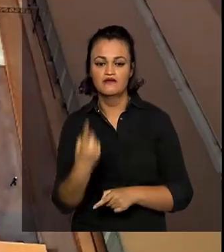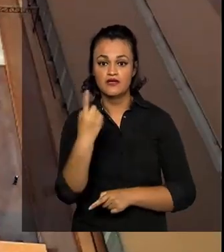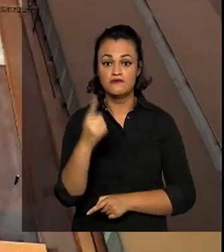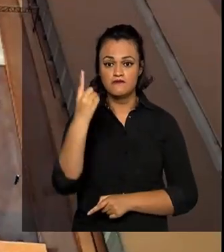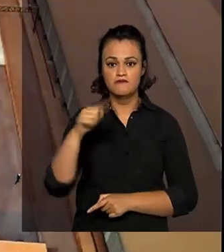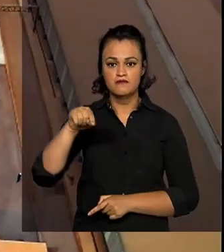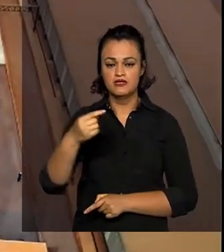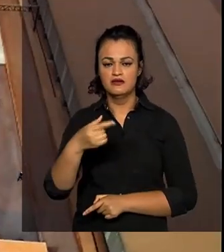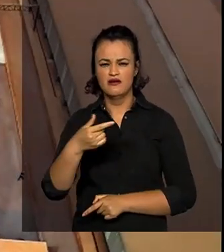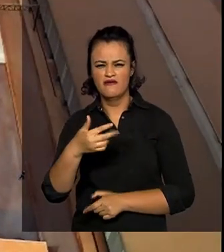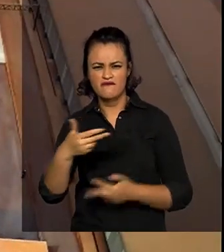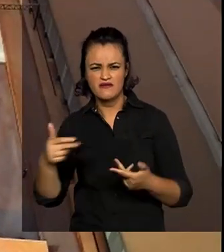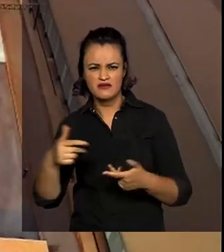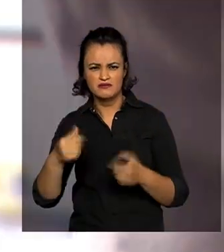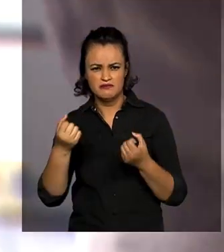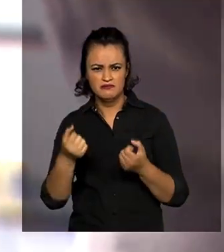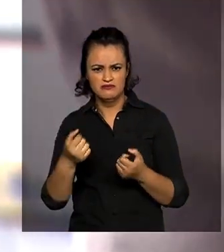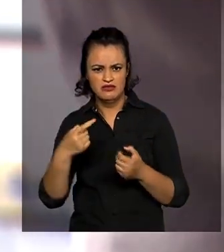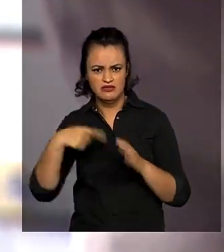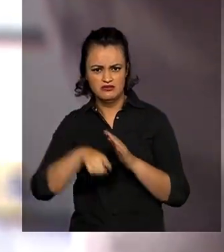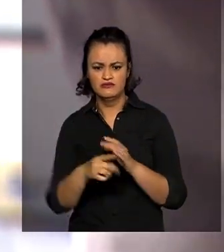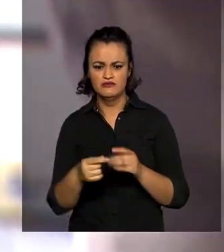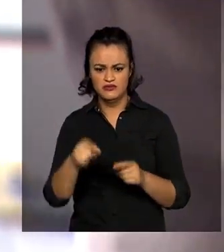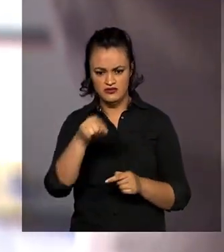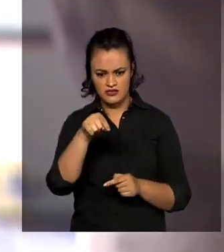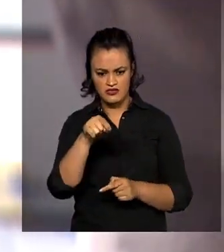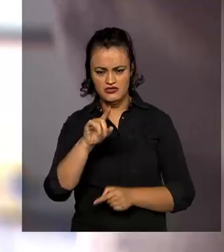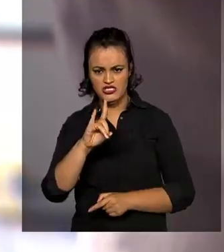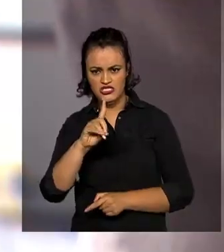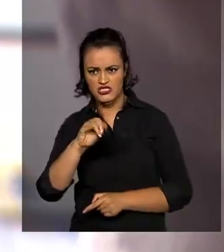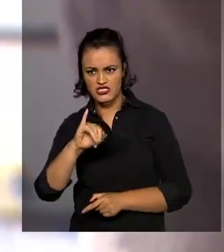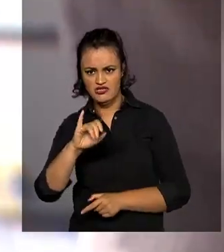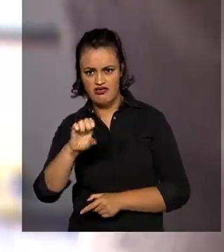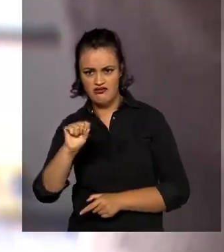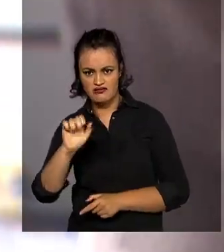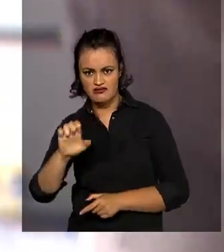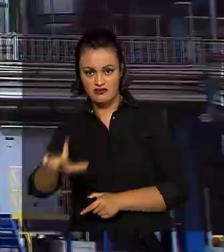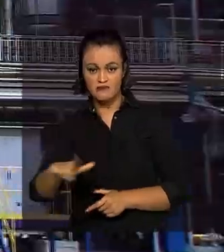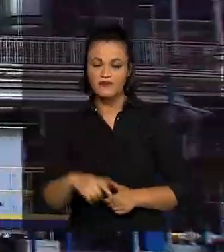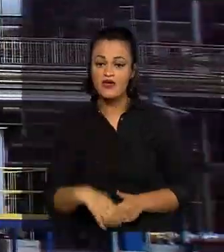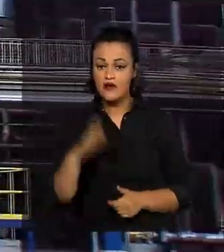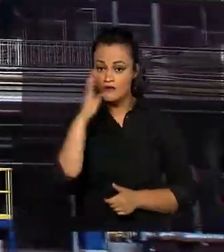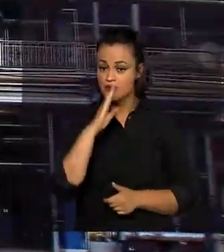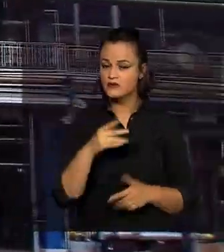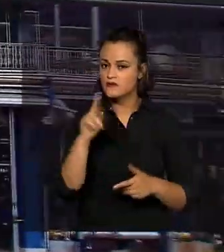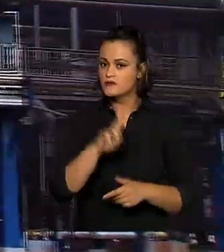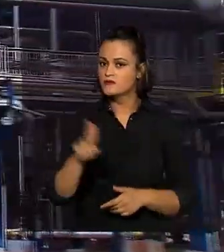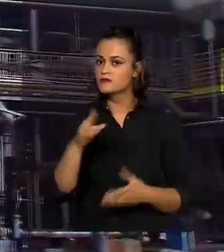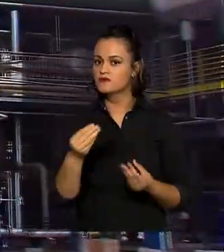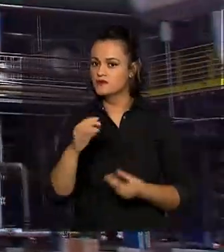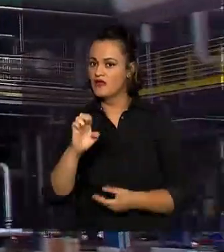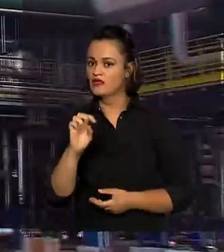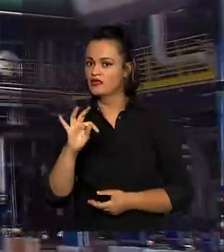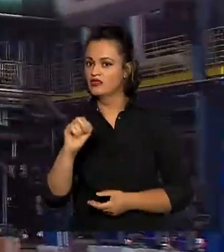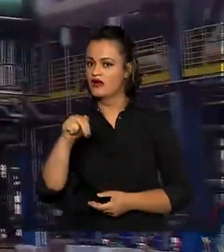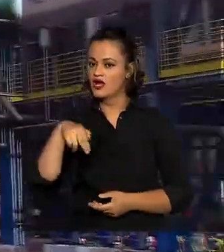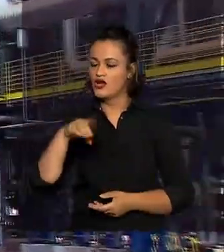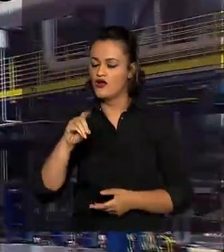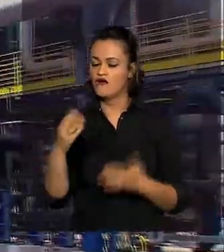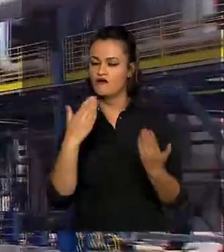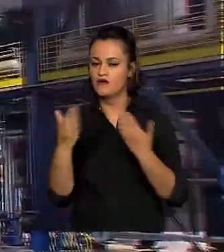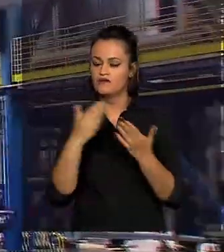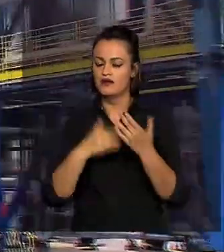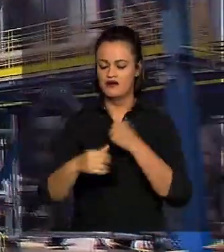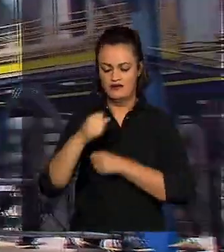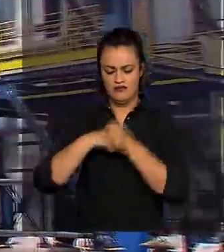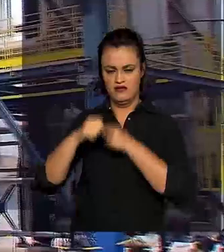litros de biocombustível por dia. O Brasil é pioneiro na utilização em larga escala de etanol desde o fim da década